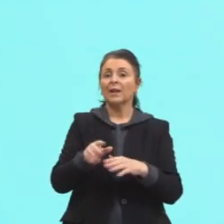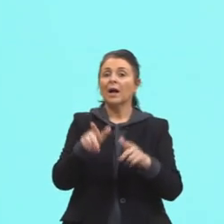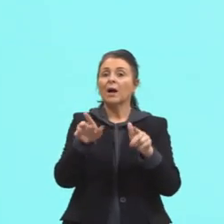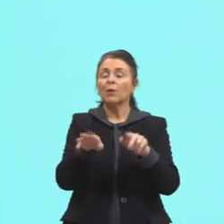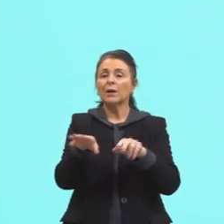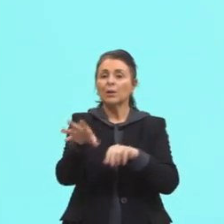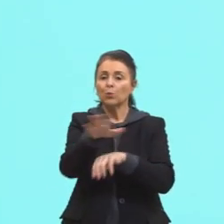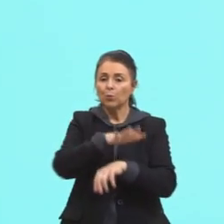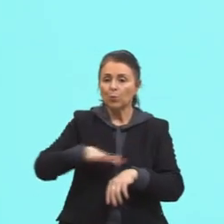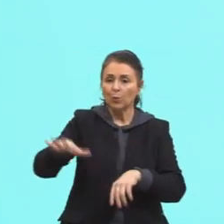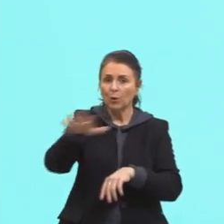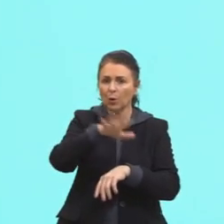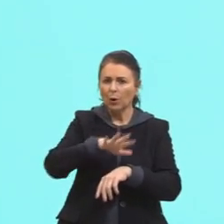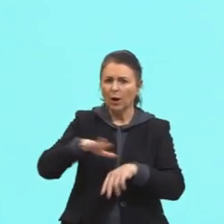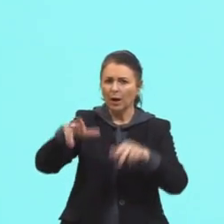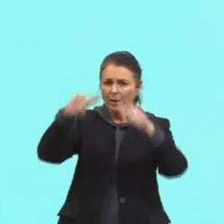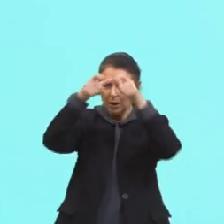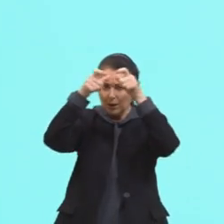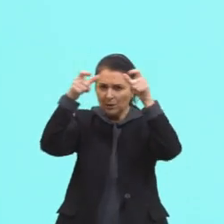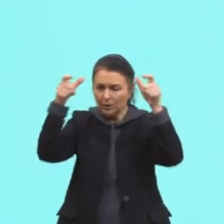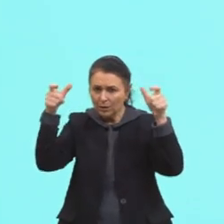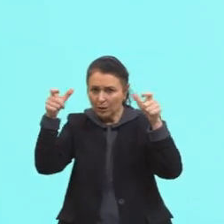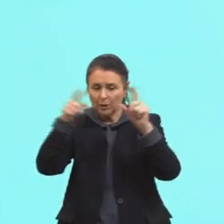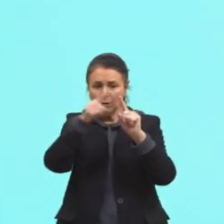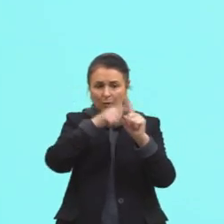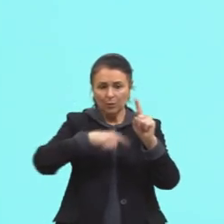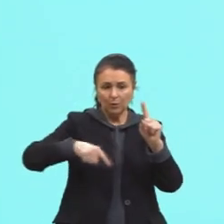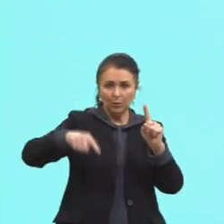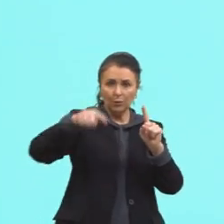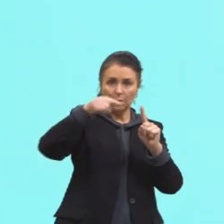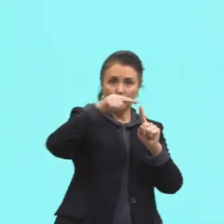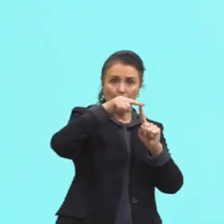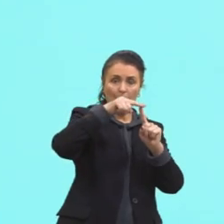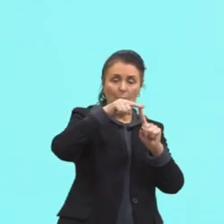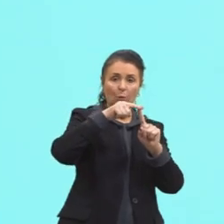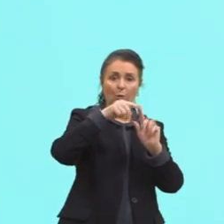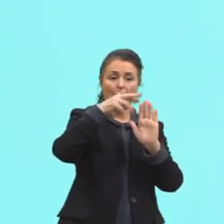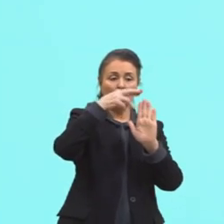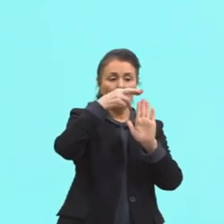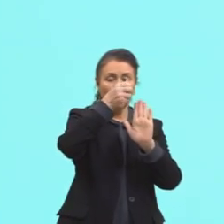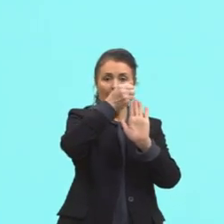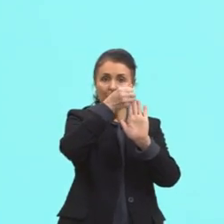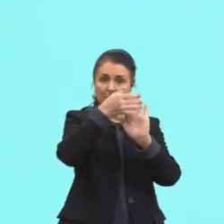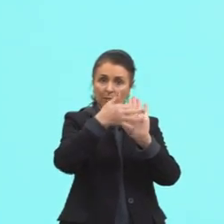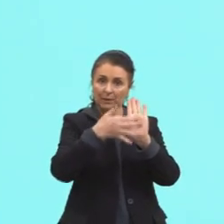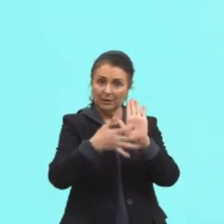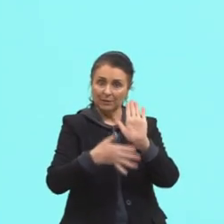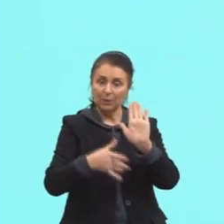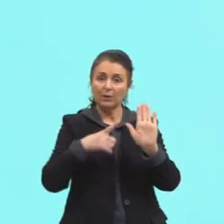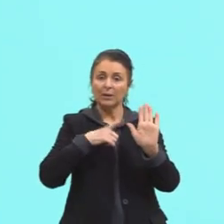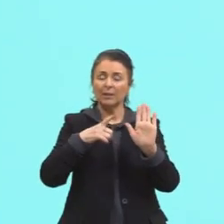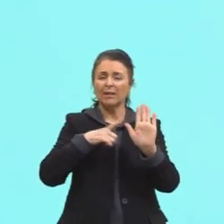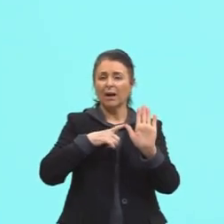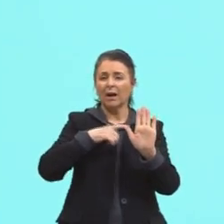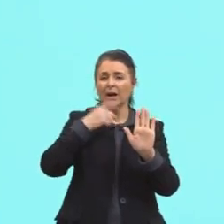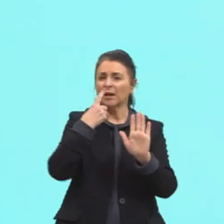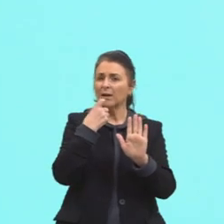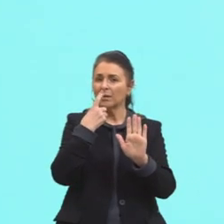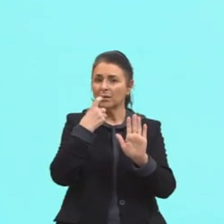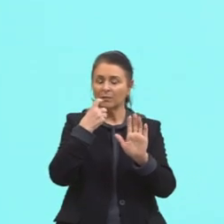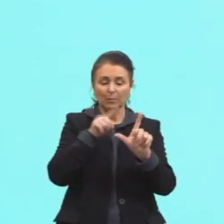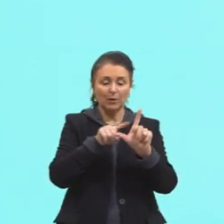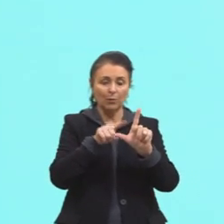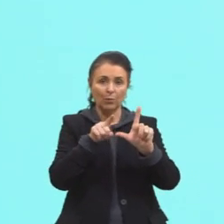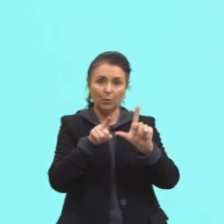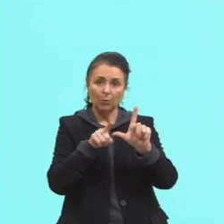O formato circular. Os rótulos aqui, destacados em vermelho. Os ângulos são proporcionais,